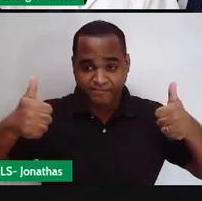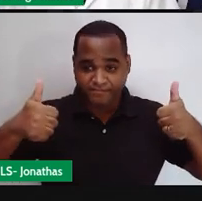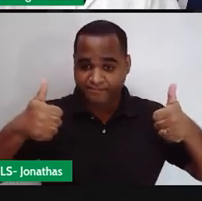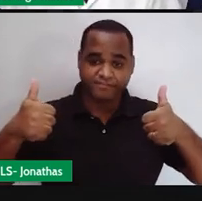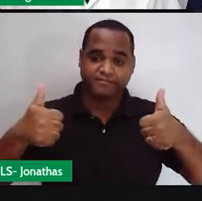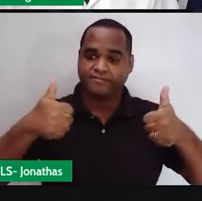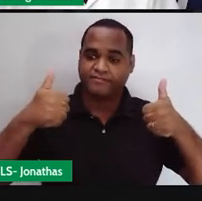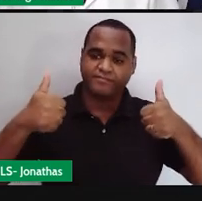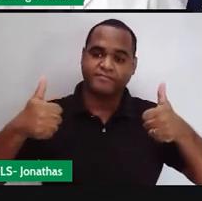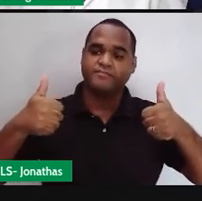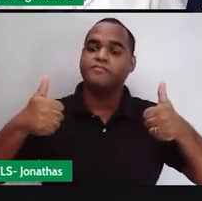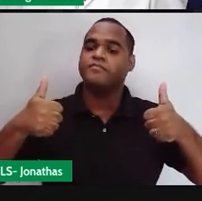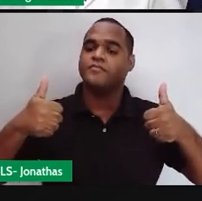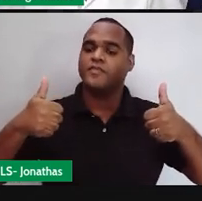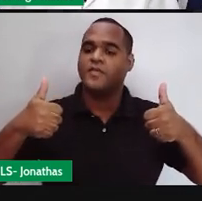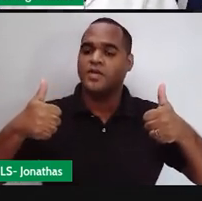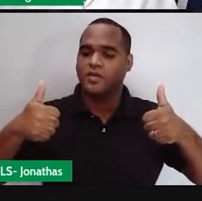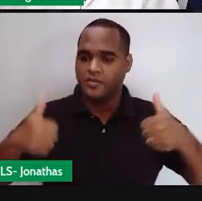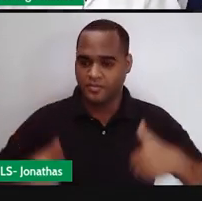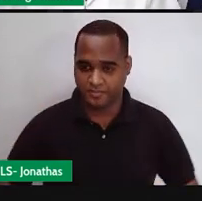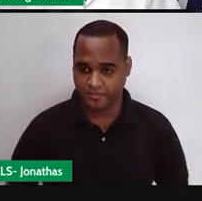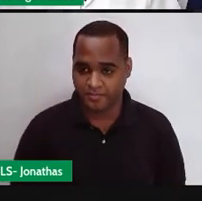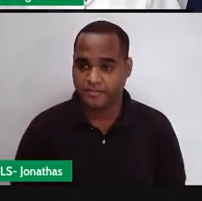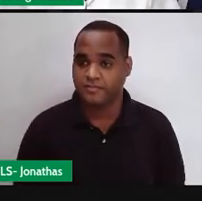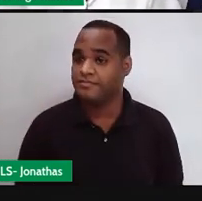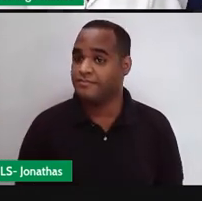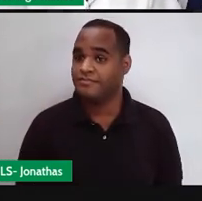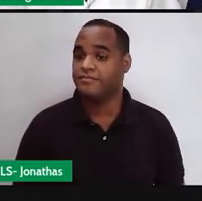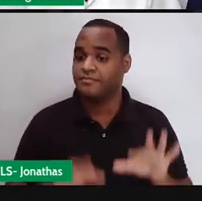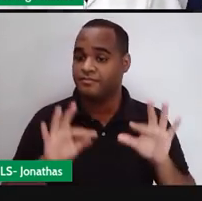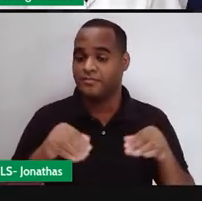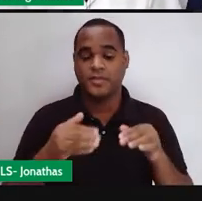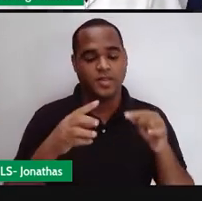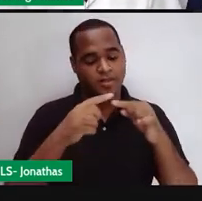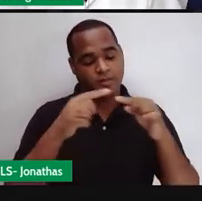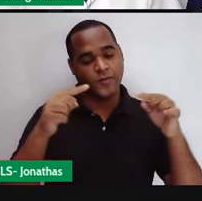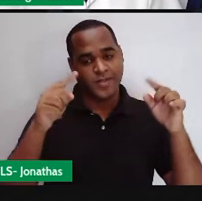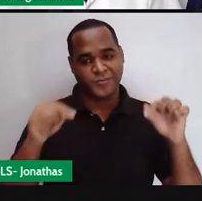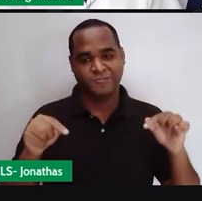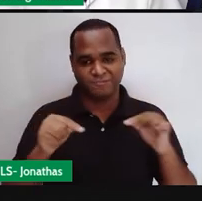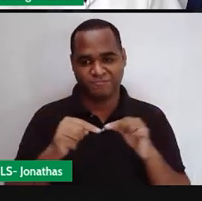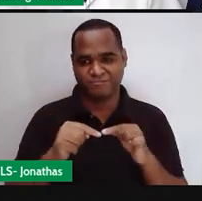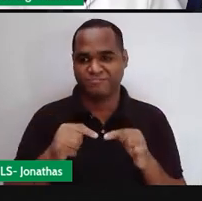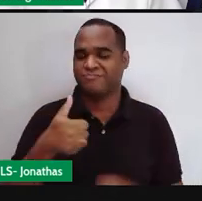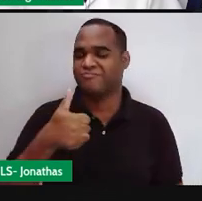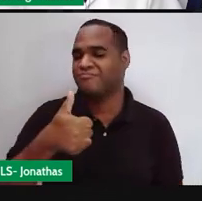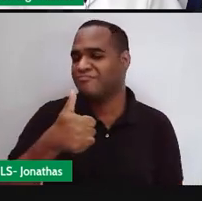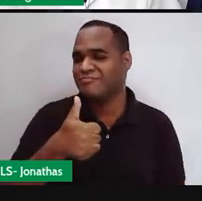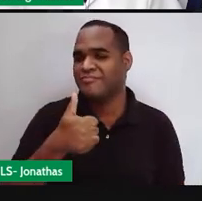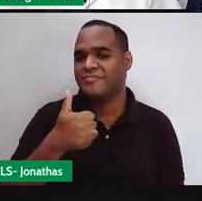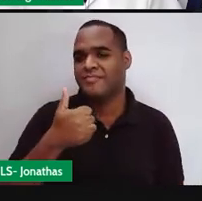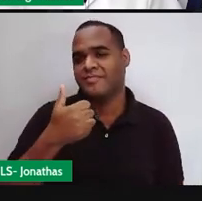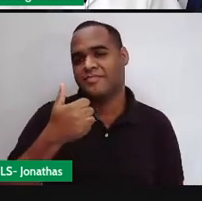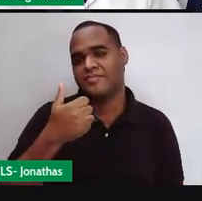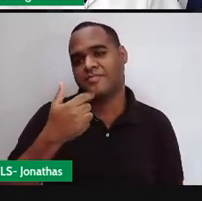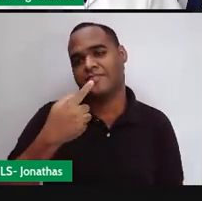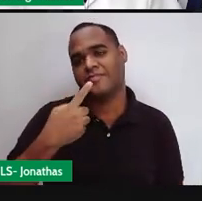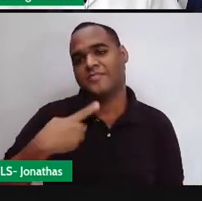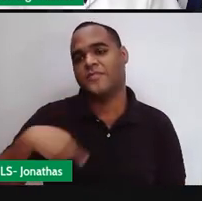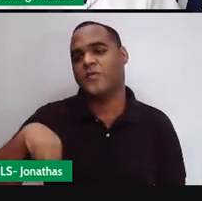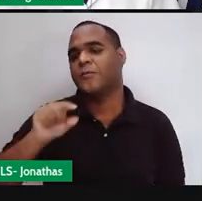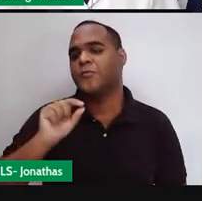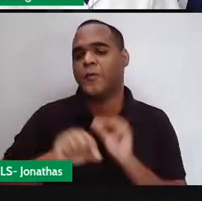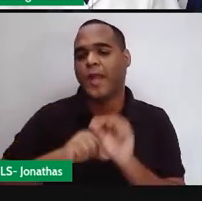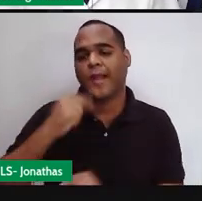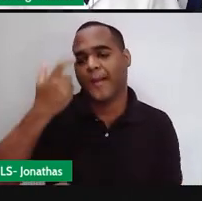Bom. Vamos analisar agora no quadrado. Mas eu queria que você